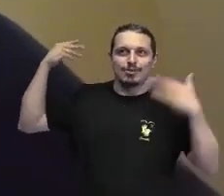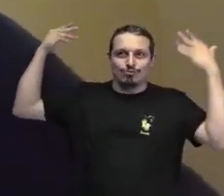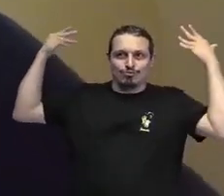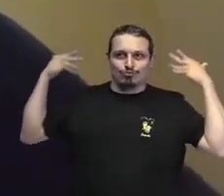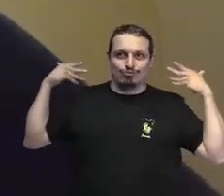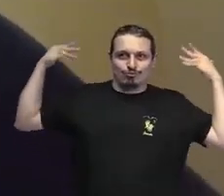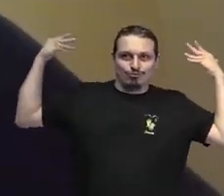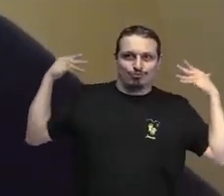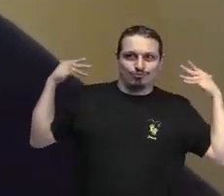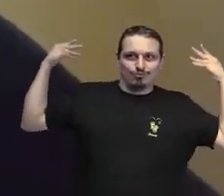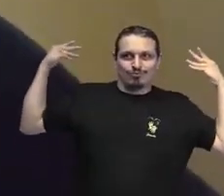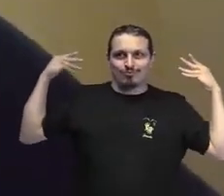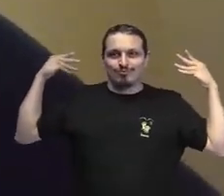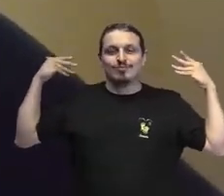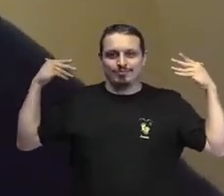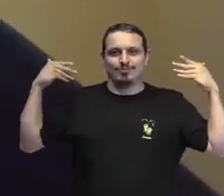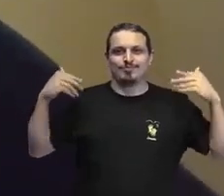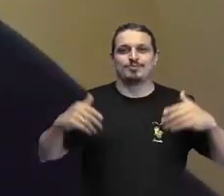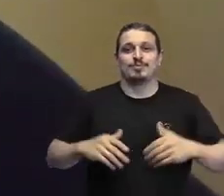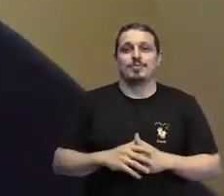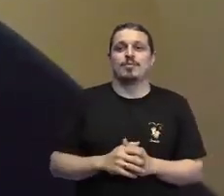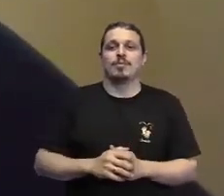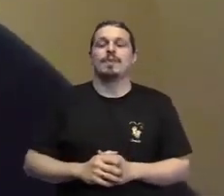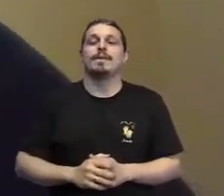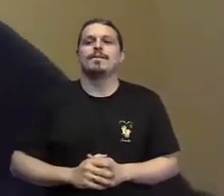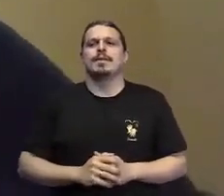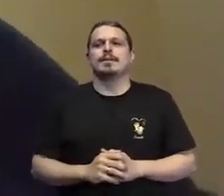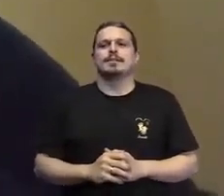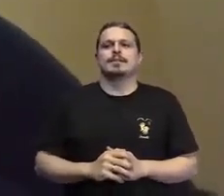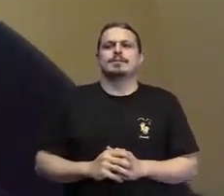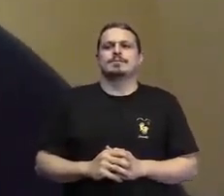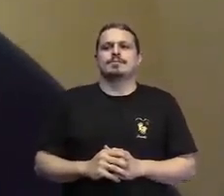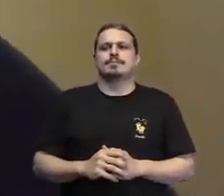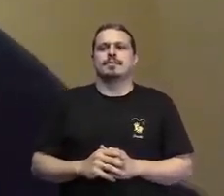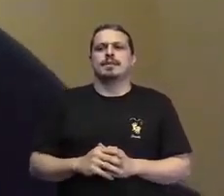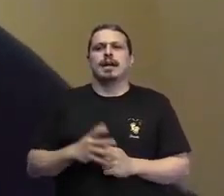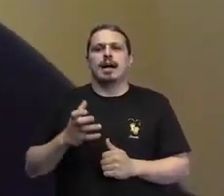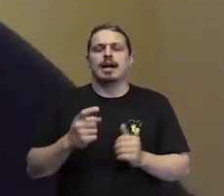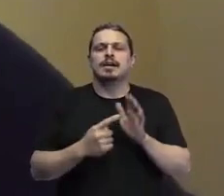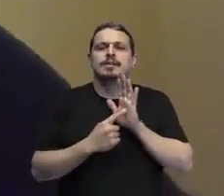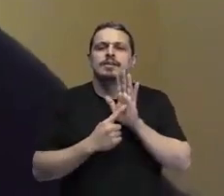Vou pedir para o pessoal colocar a apresentação, por favor.